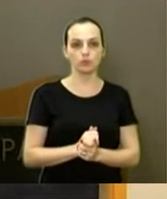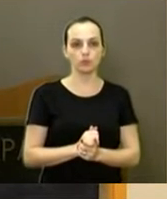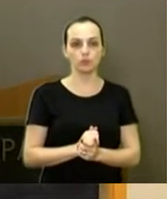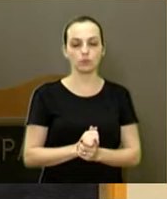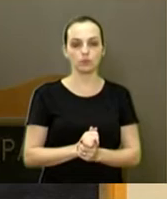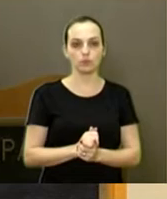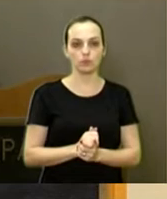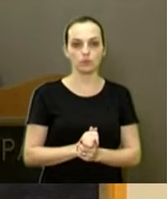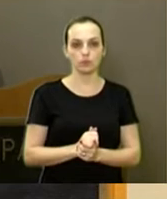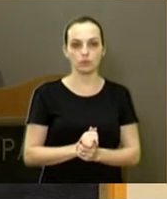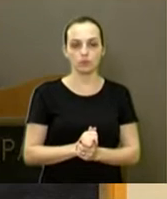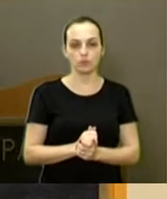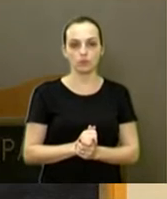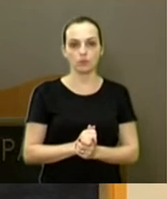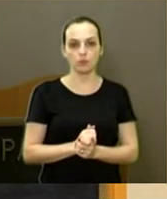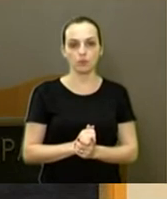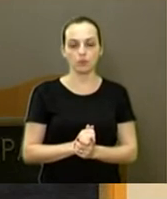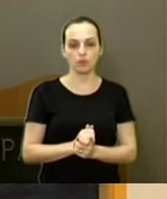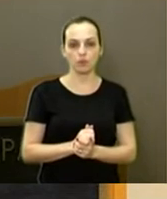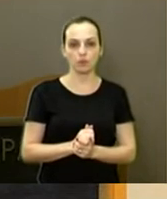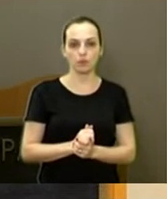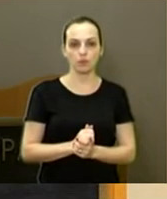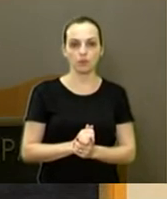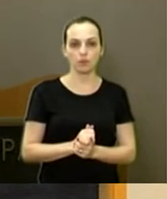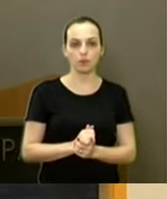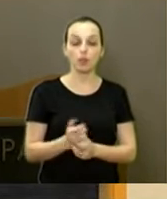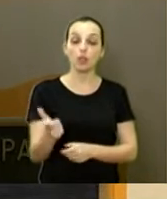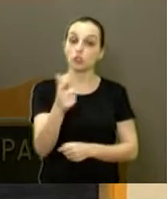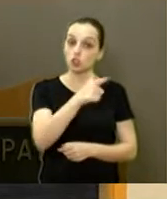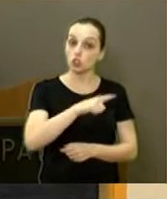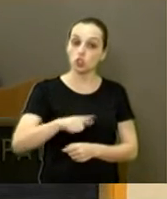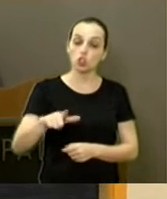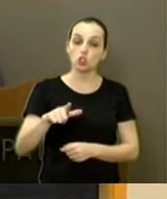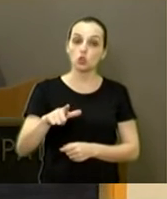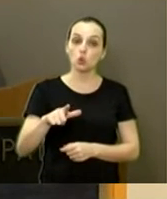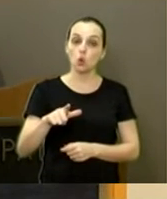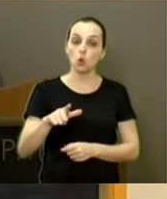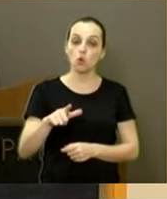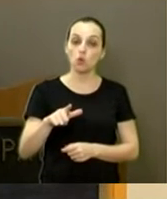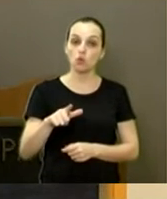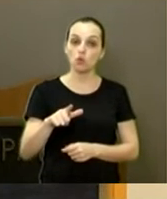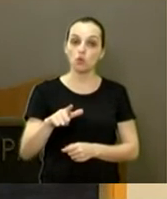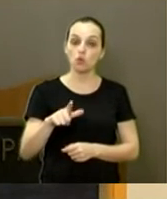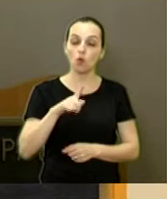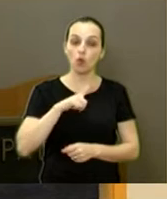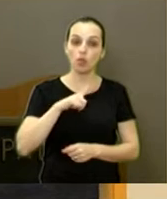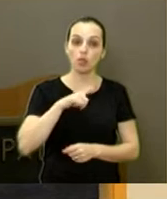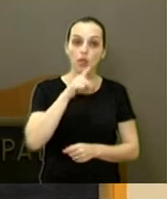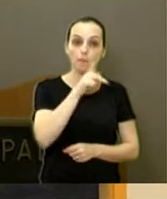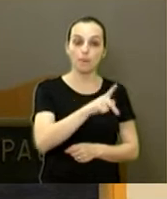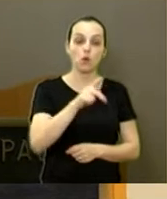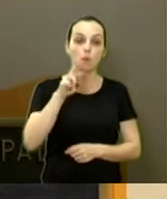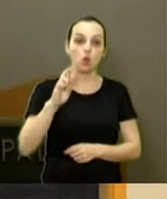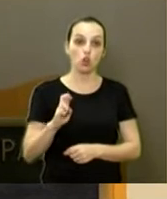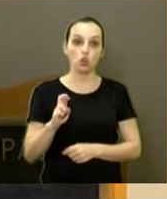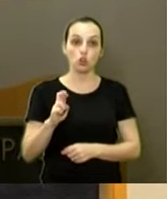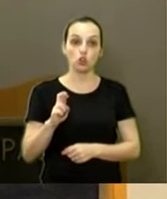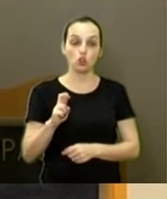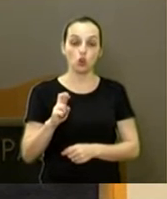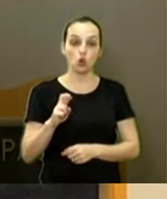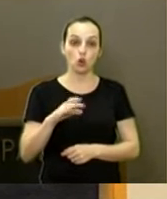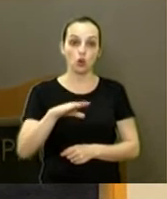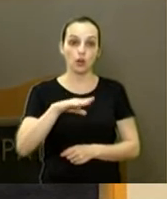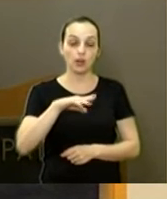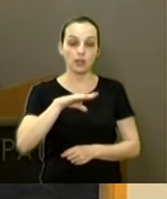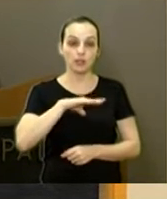Um mês, uma semana antes, ele trouxe aqui um promotor público de Piracicaba, doutor Ivan.